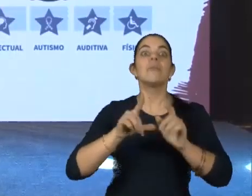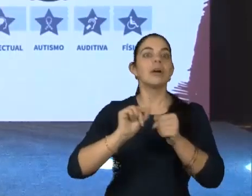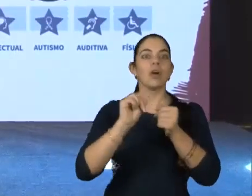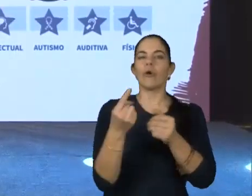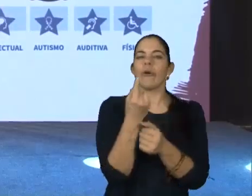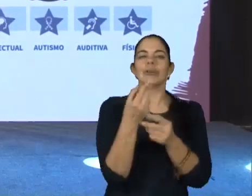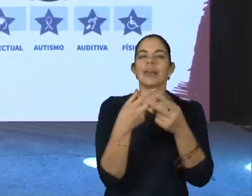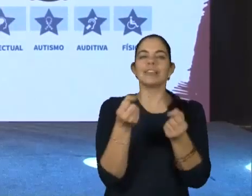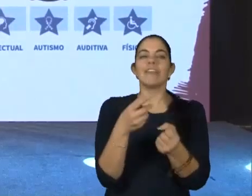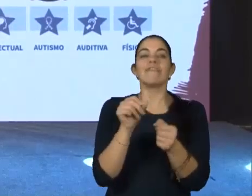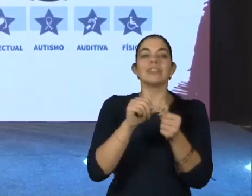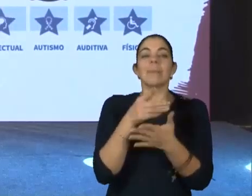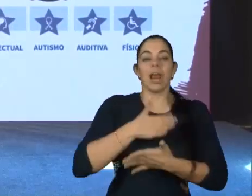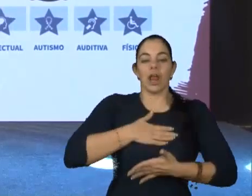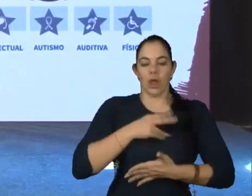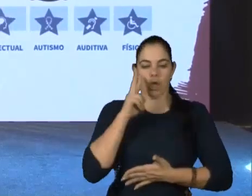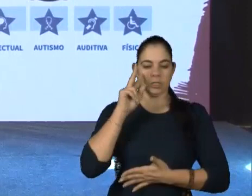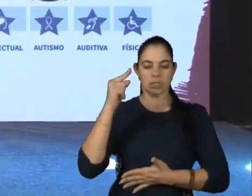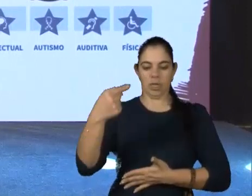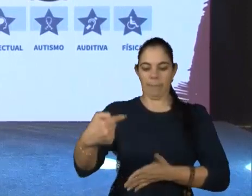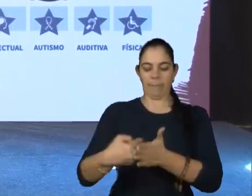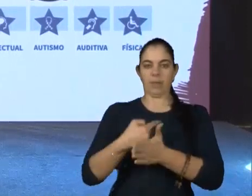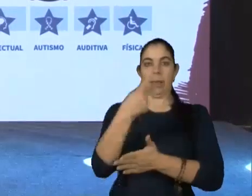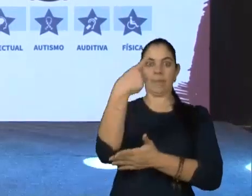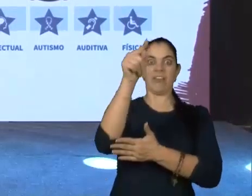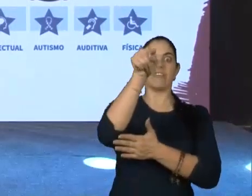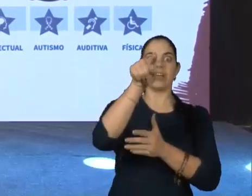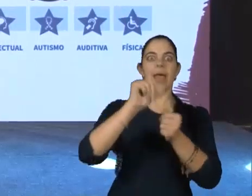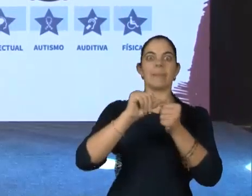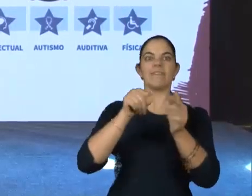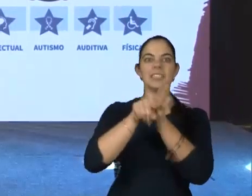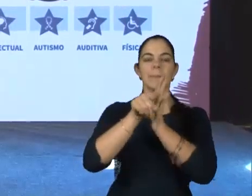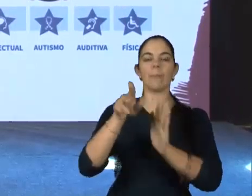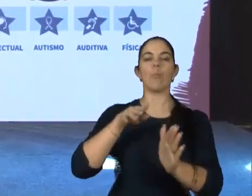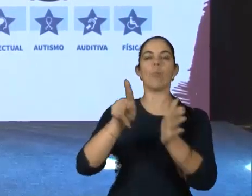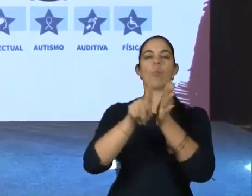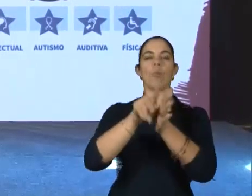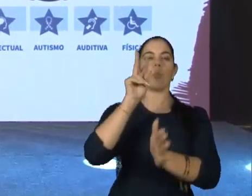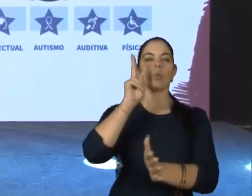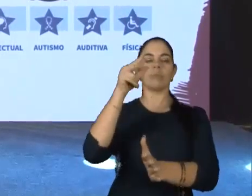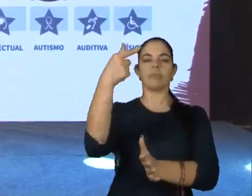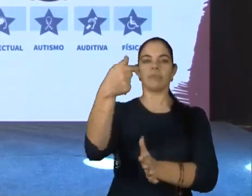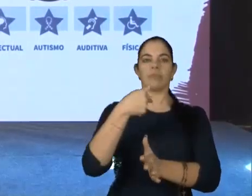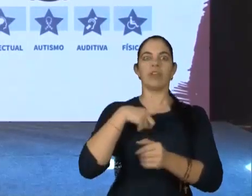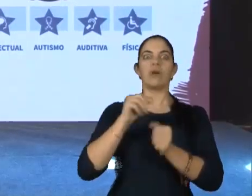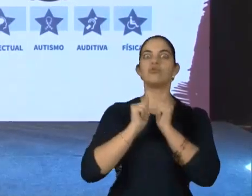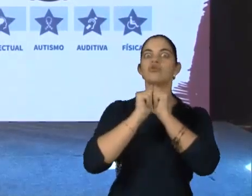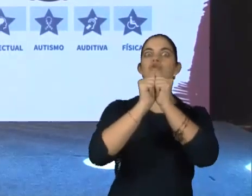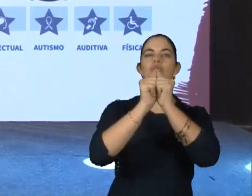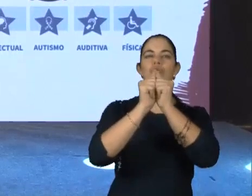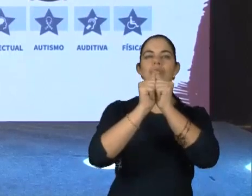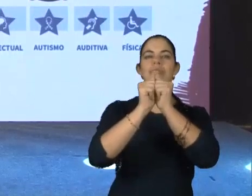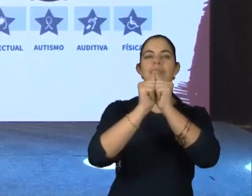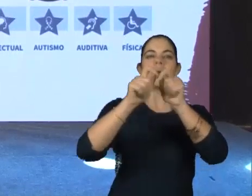uma pergunta que a gente tem que fazer para nós mesmos, não é uma pergunta que eu estou fazendo para vocês, tá bom, gente? Eu quero só pedir, vamos juntos, então,